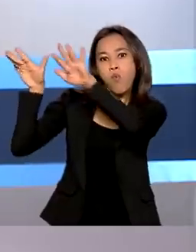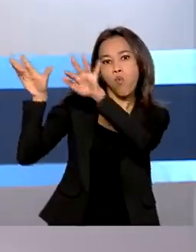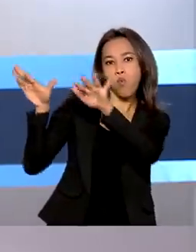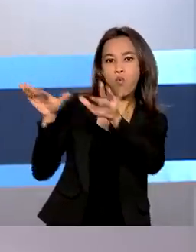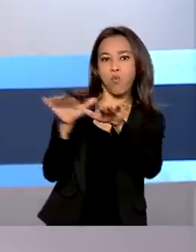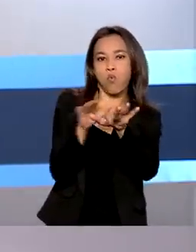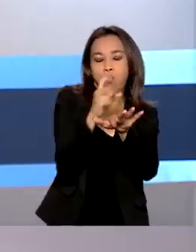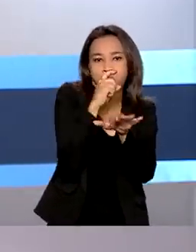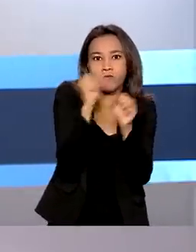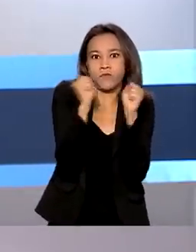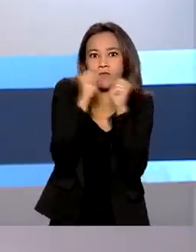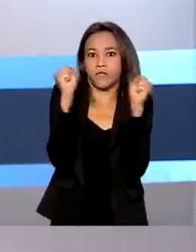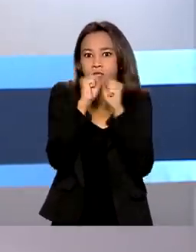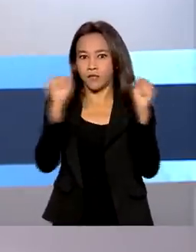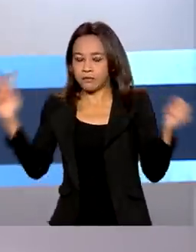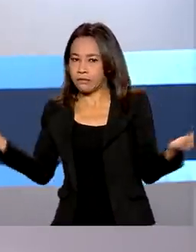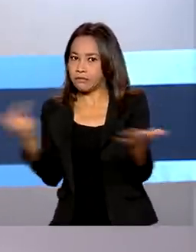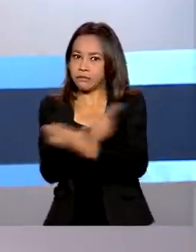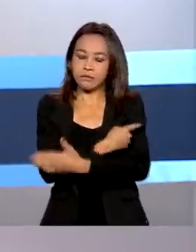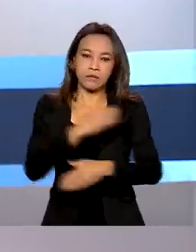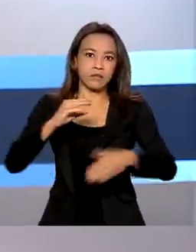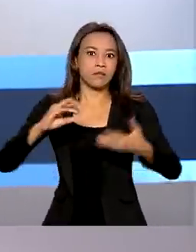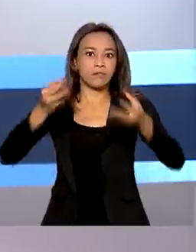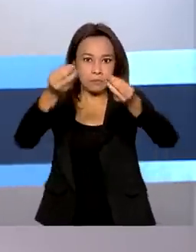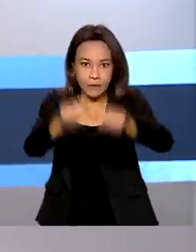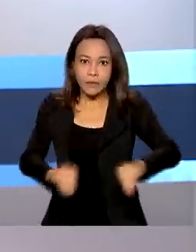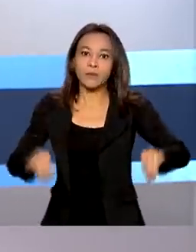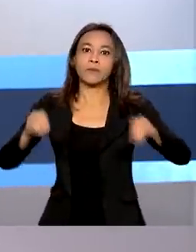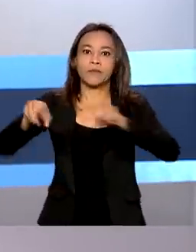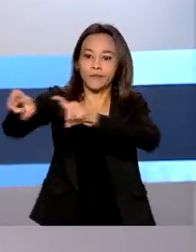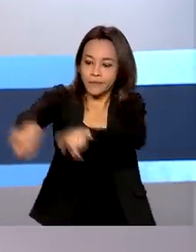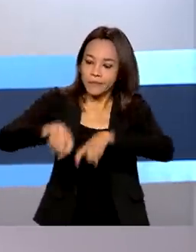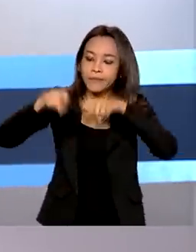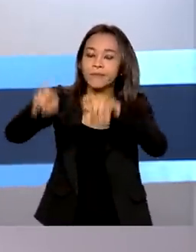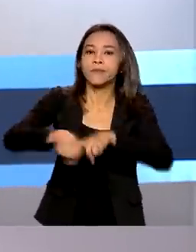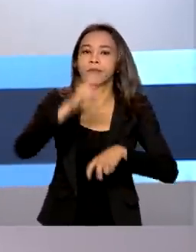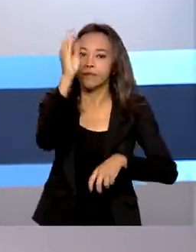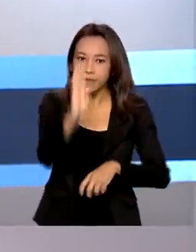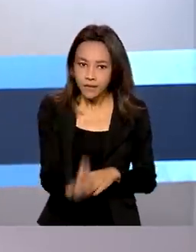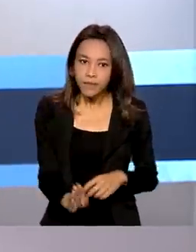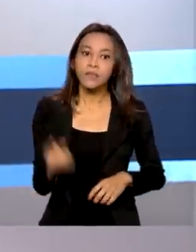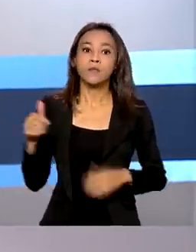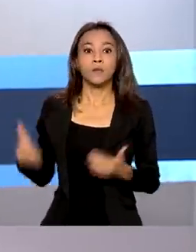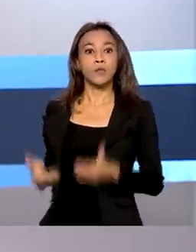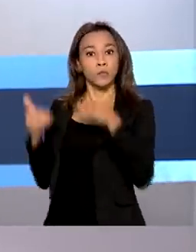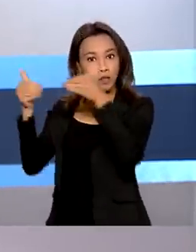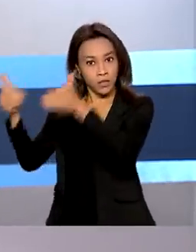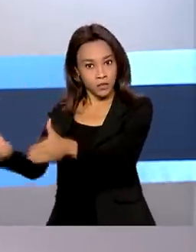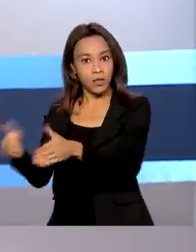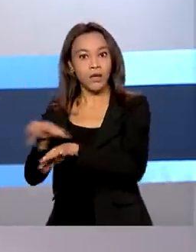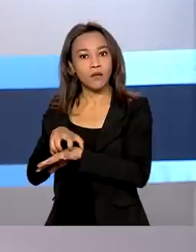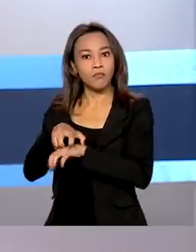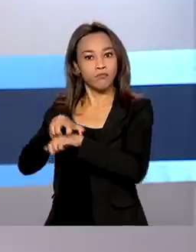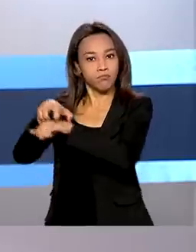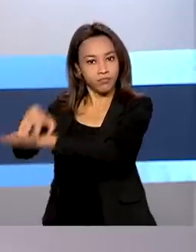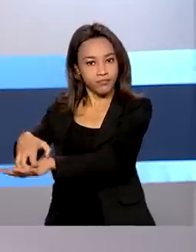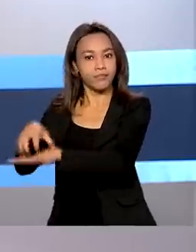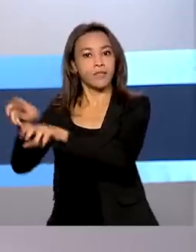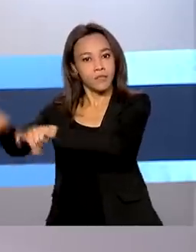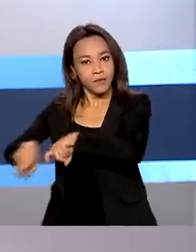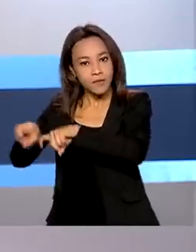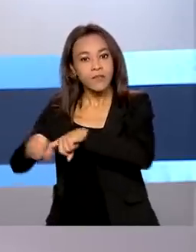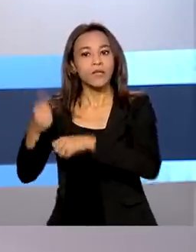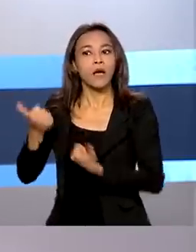Brasil nos últimos dias causou prejuízos no campo. O Ministério da Agricultura, Pecuária e Abastecimento está ajudando produtores